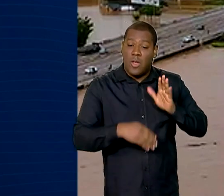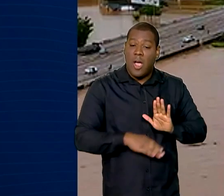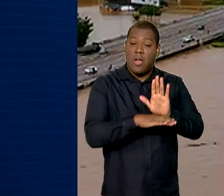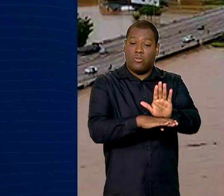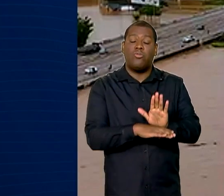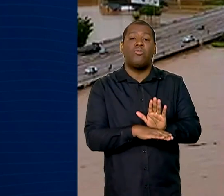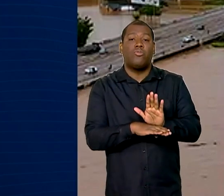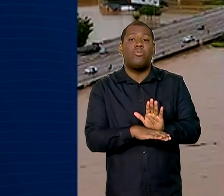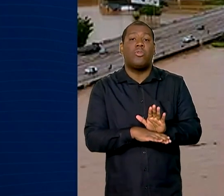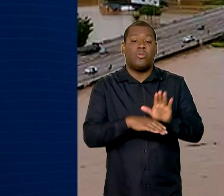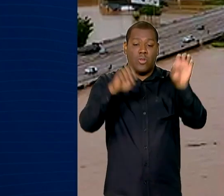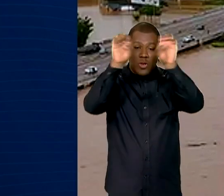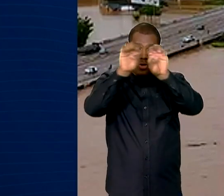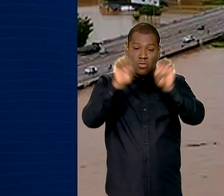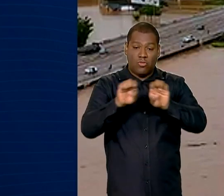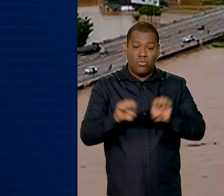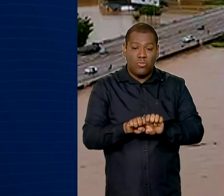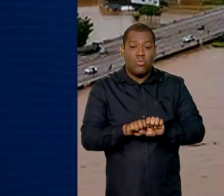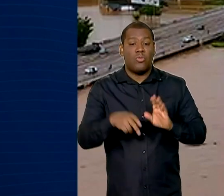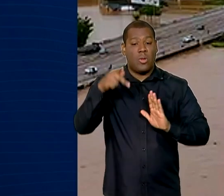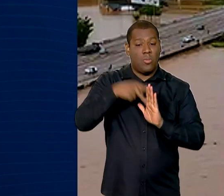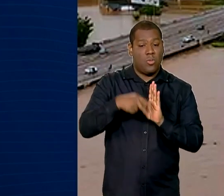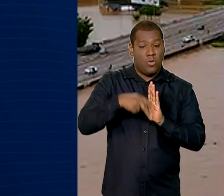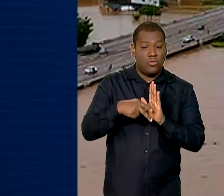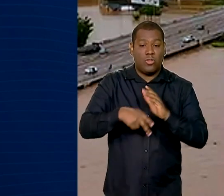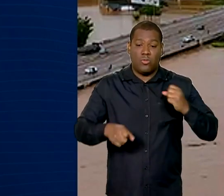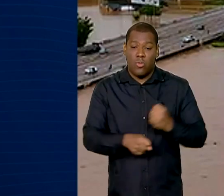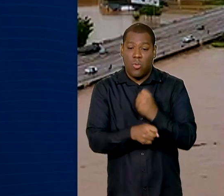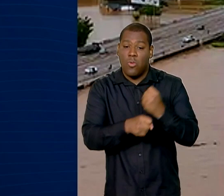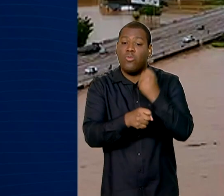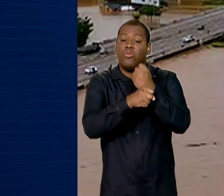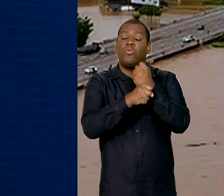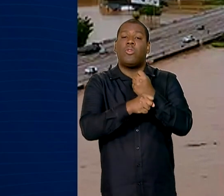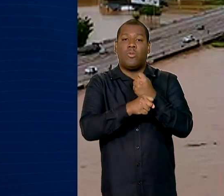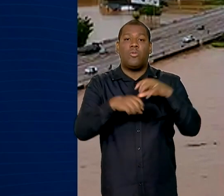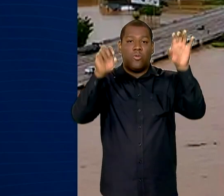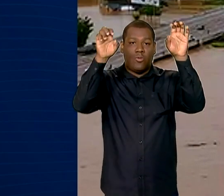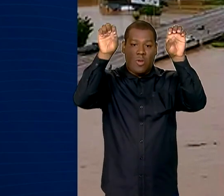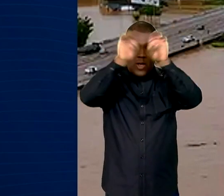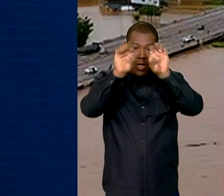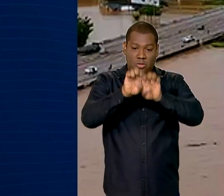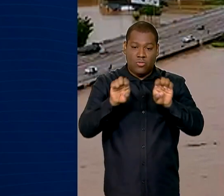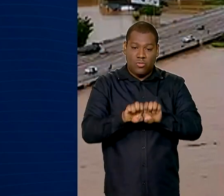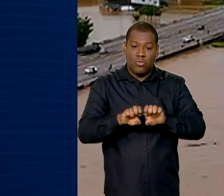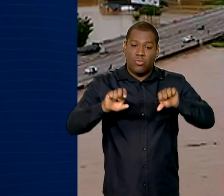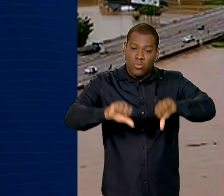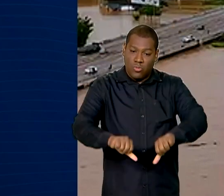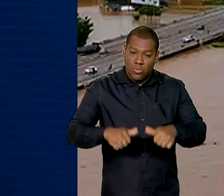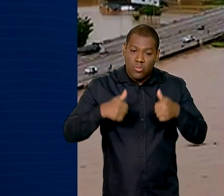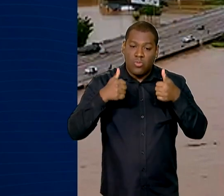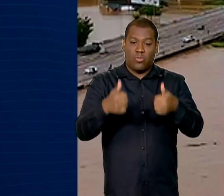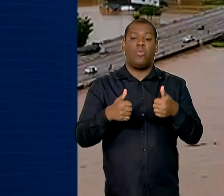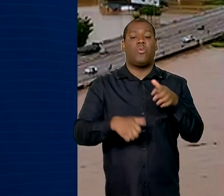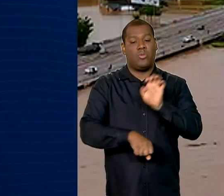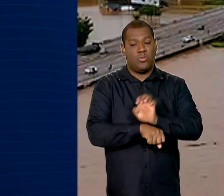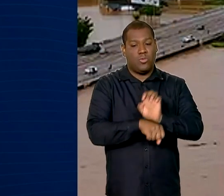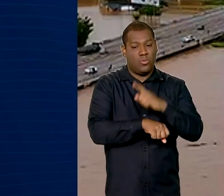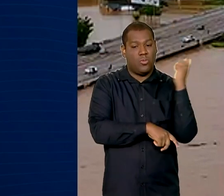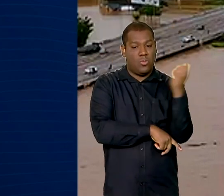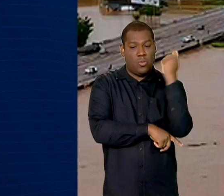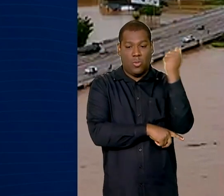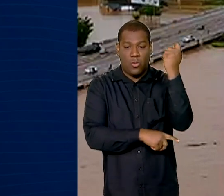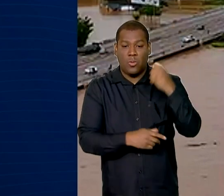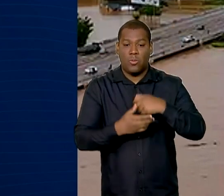estruturadores de projetos de reconstrução de infraestrutura e reequilíbrio econômico. Foi